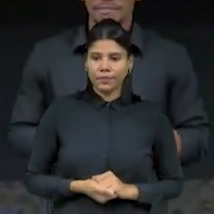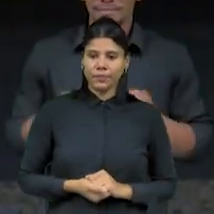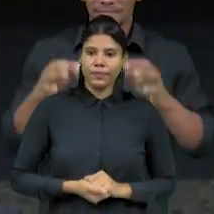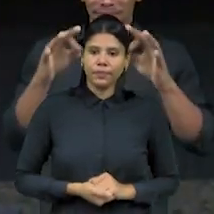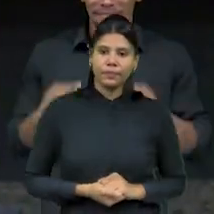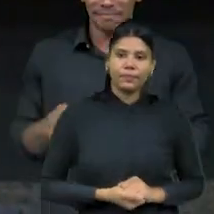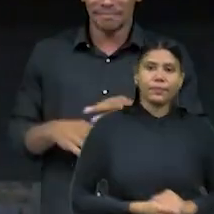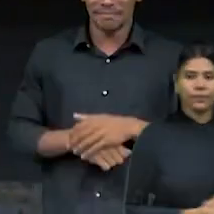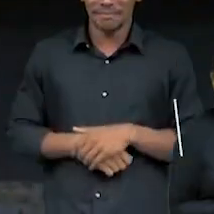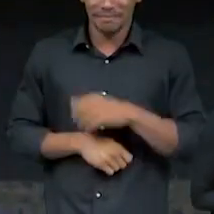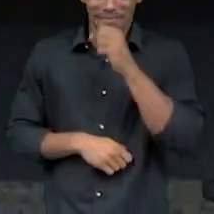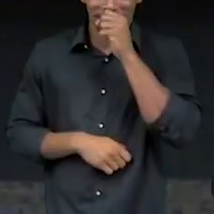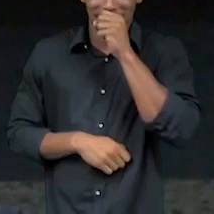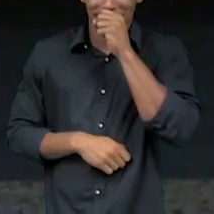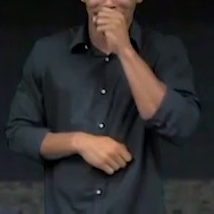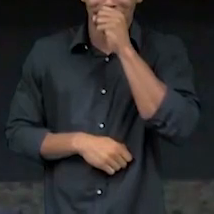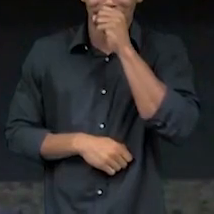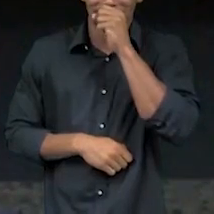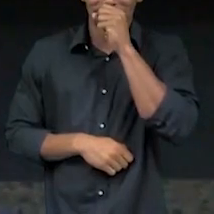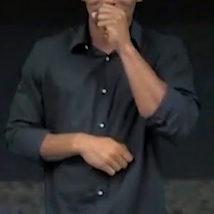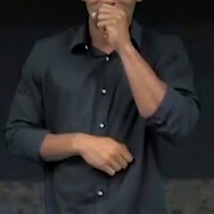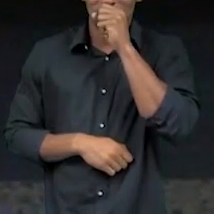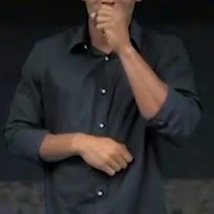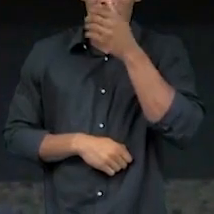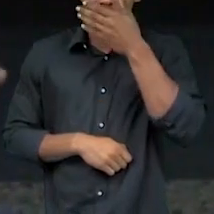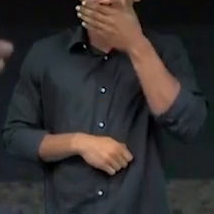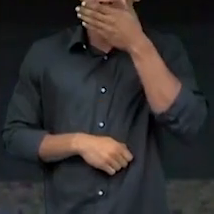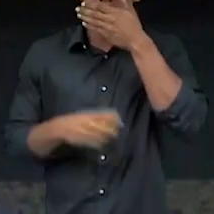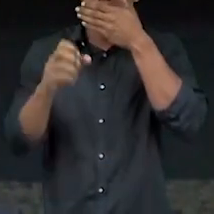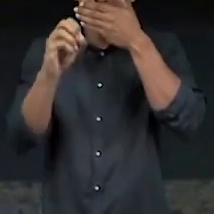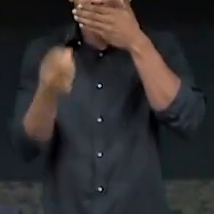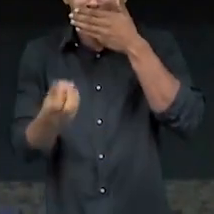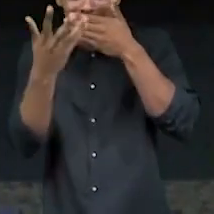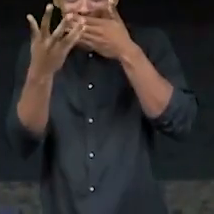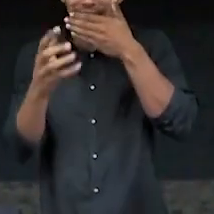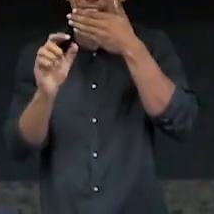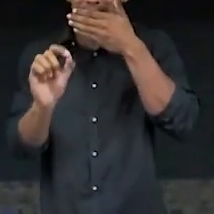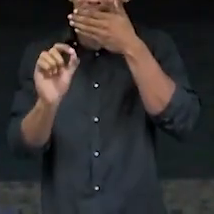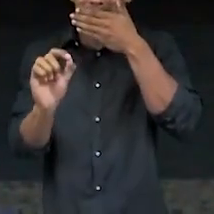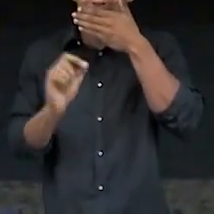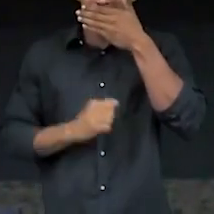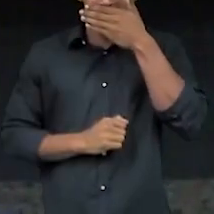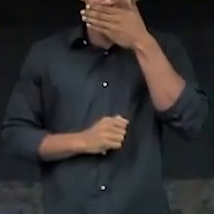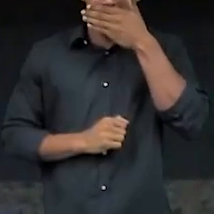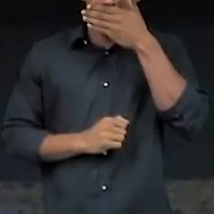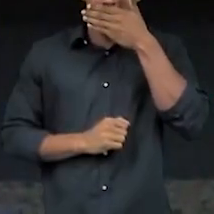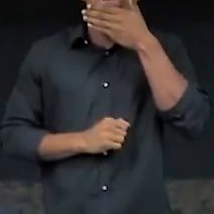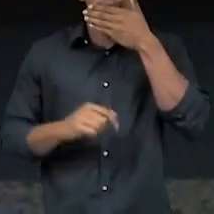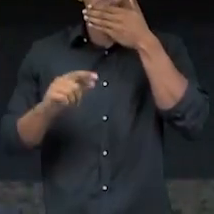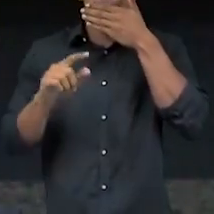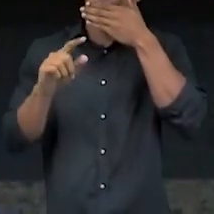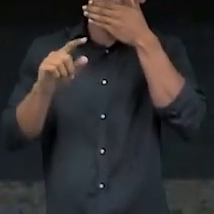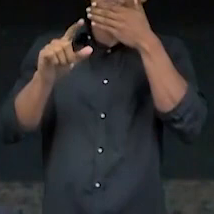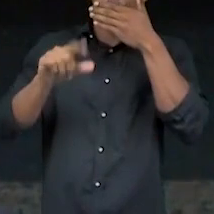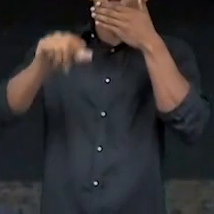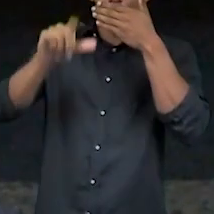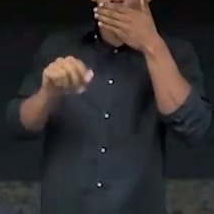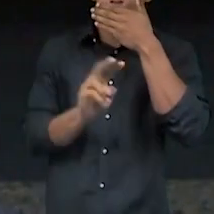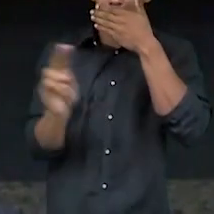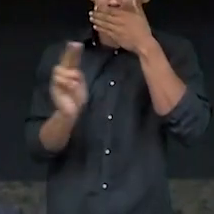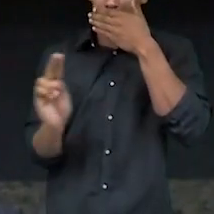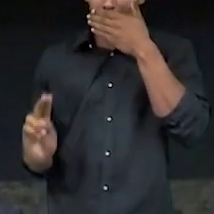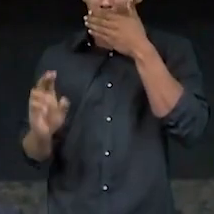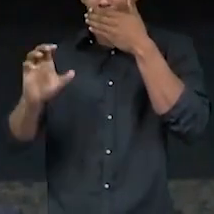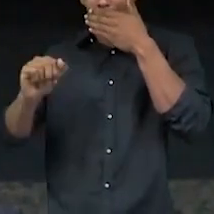à criação deste grupo, que define as denominações e atribuições dos